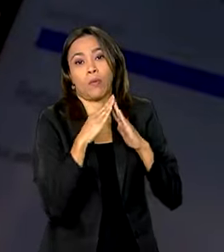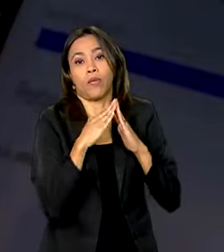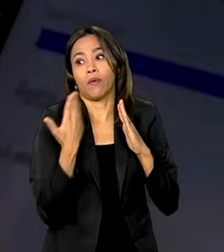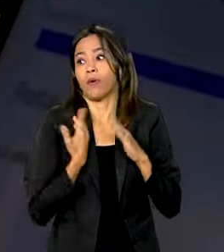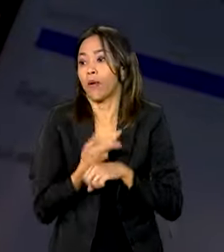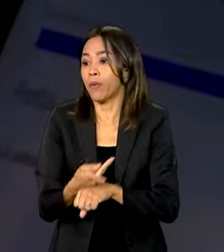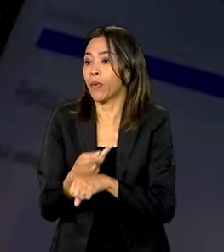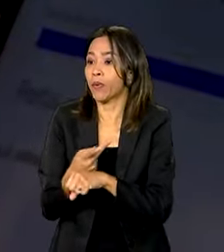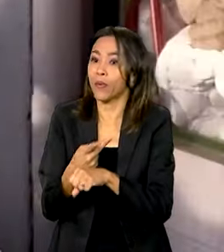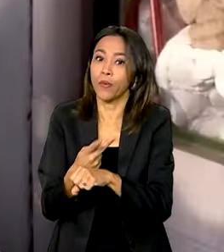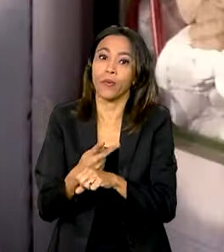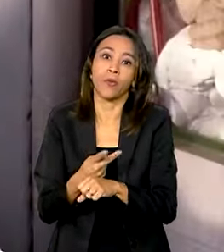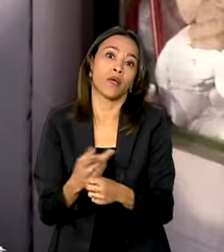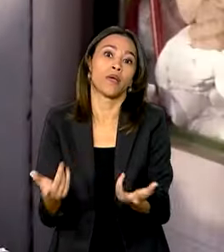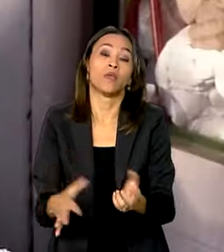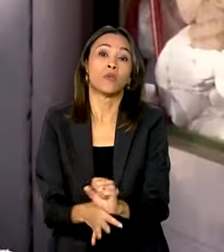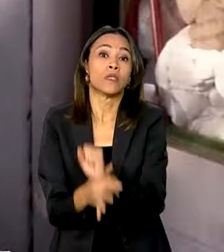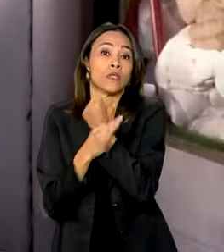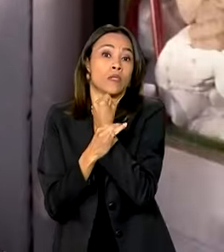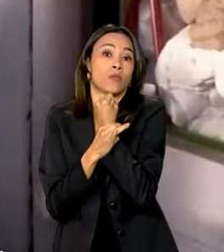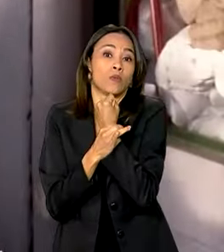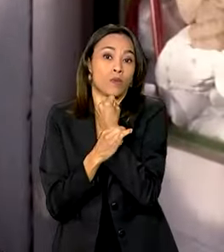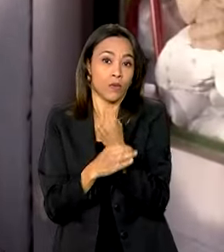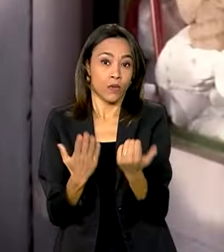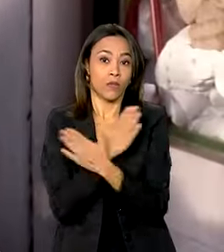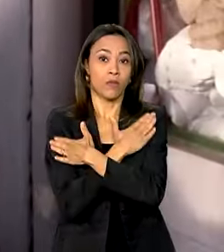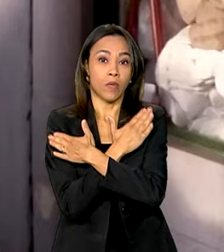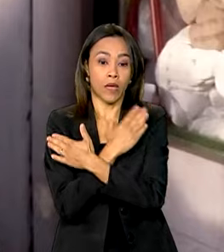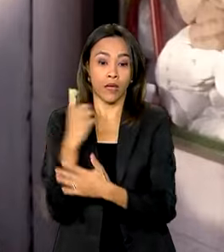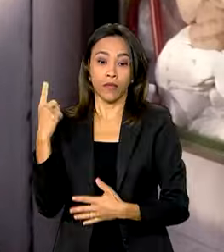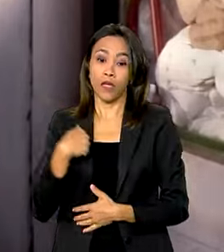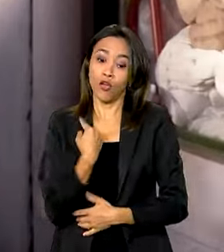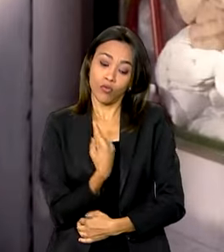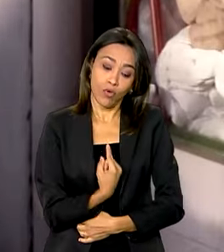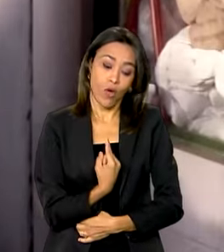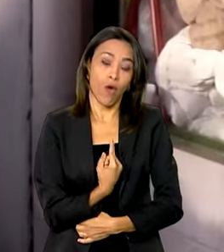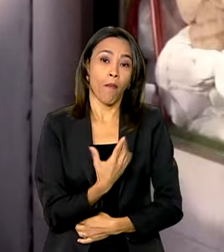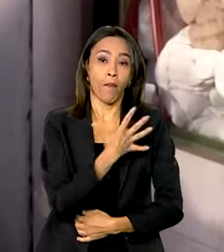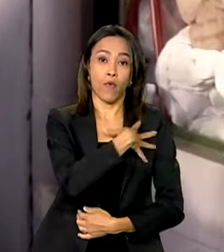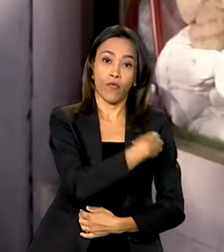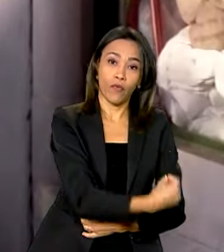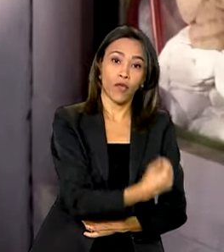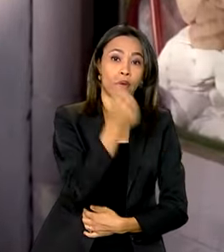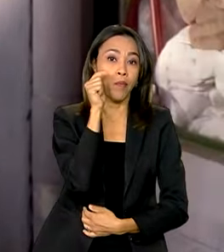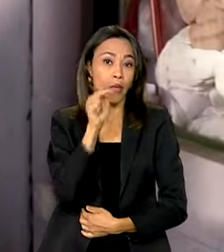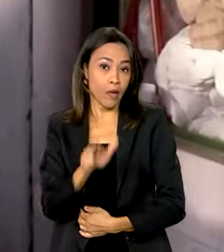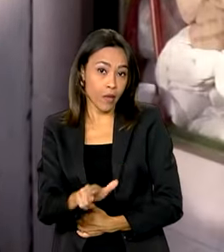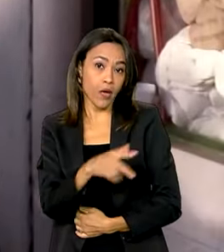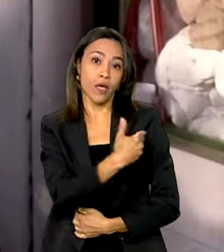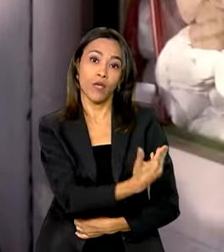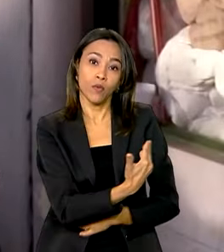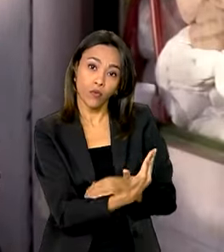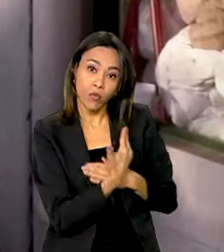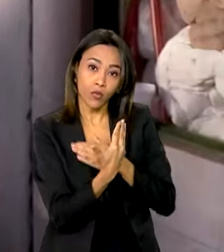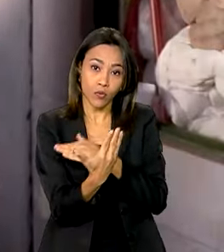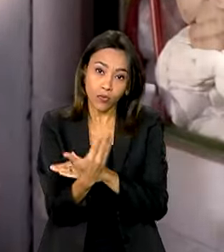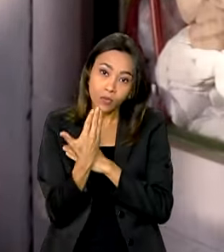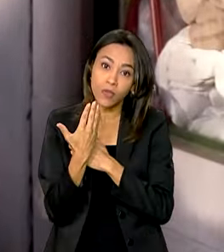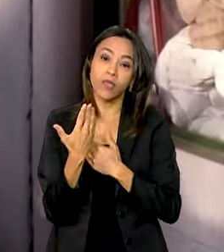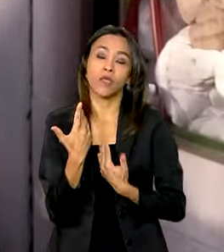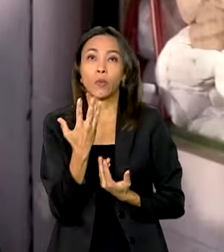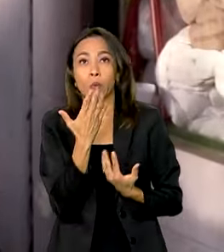do seguro-desemprego. Eu sou sozinha. Eu tenho meu filho e meu irmão que estão me ajudando, né? Na